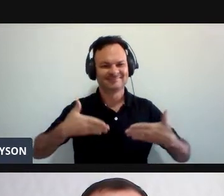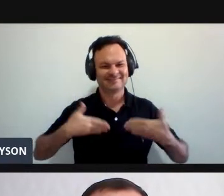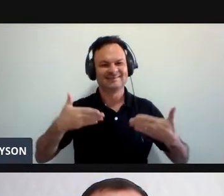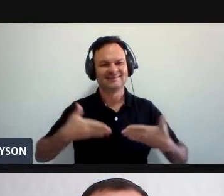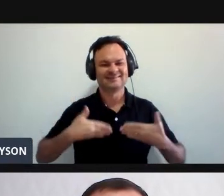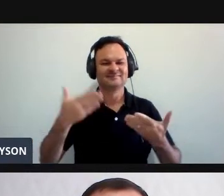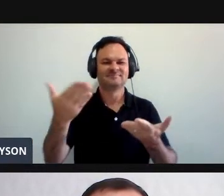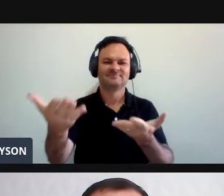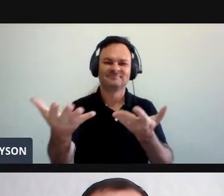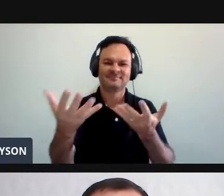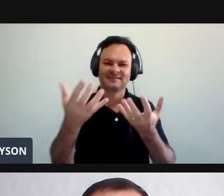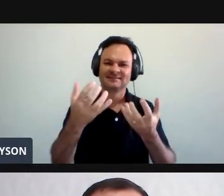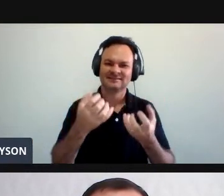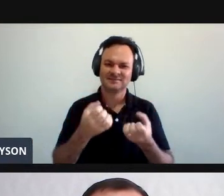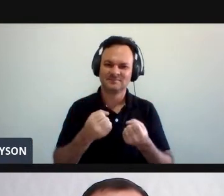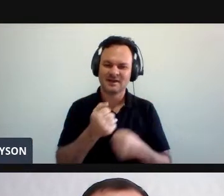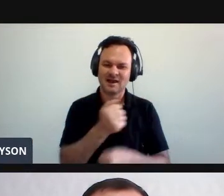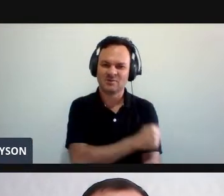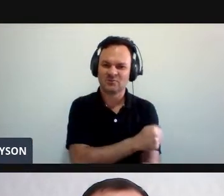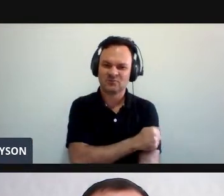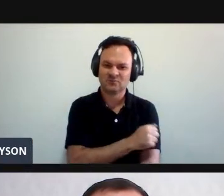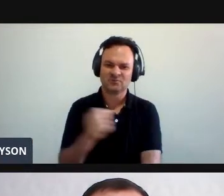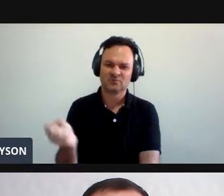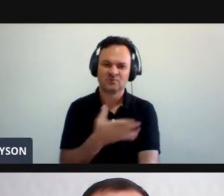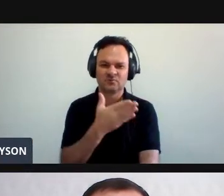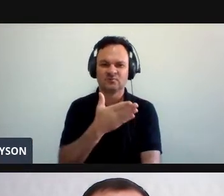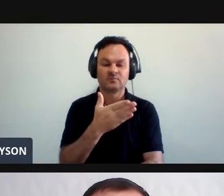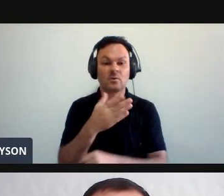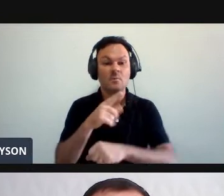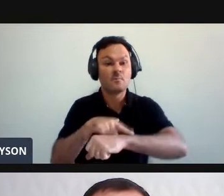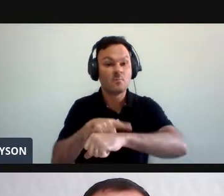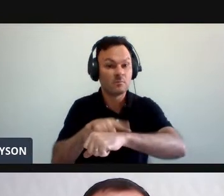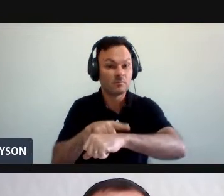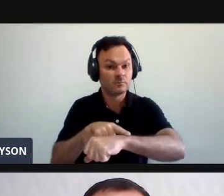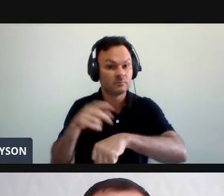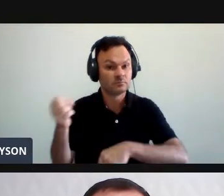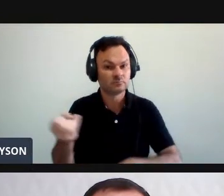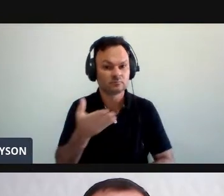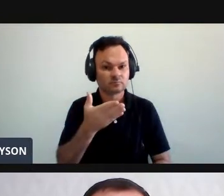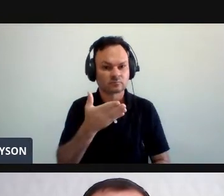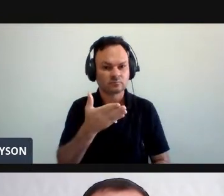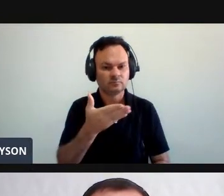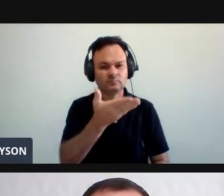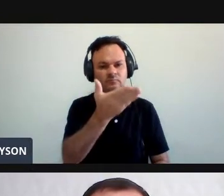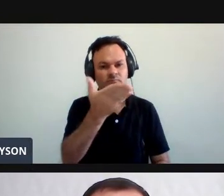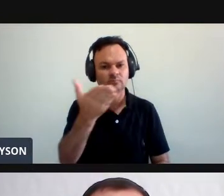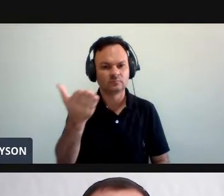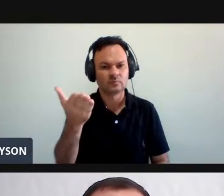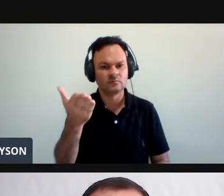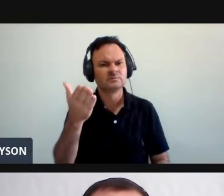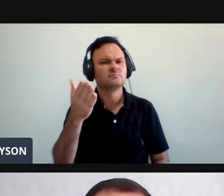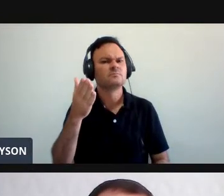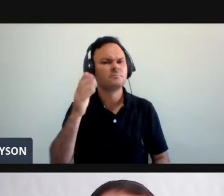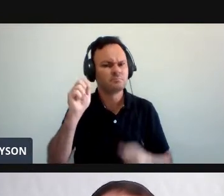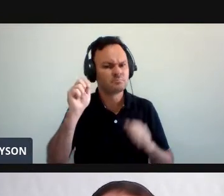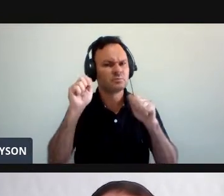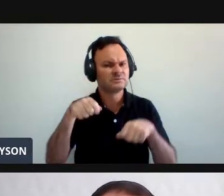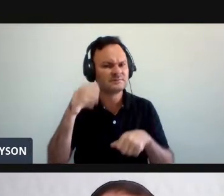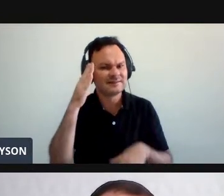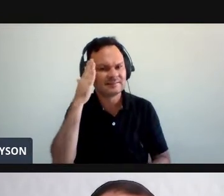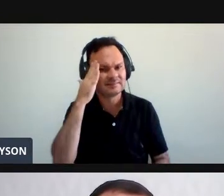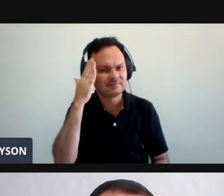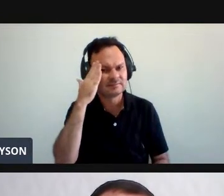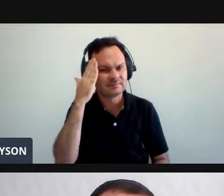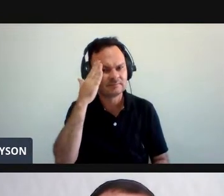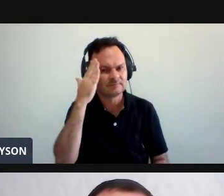Agora se inicia uma nova etapa na vida de vocês Que vocês consigam aproveitar ao máximo